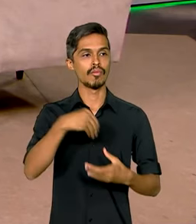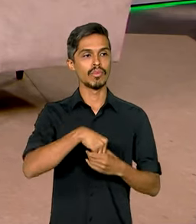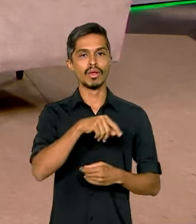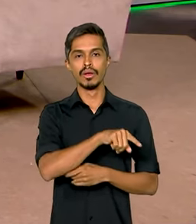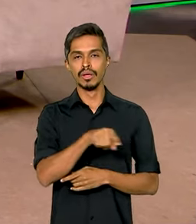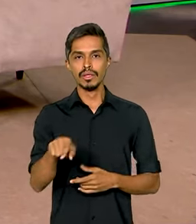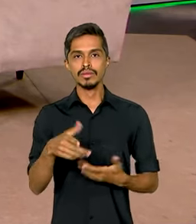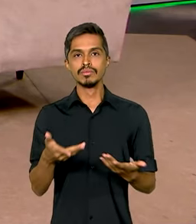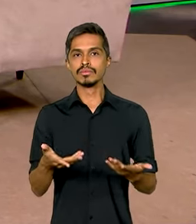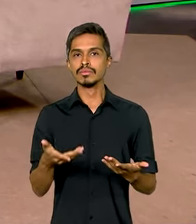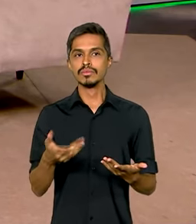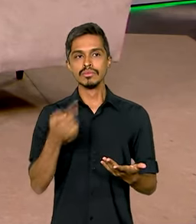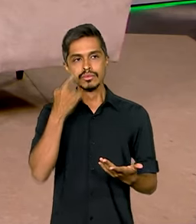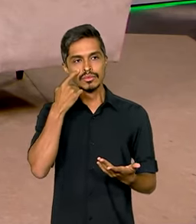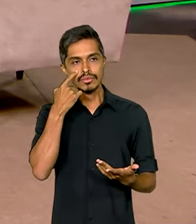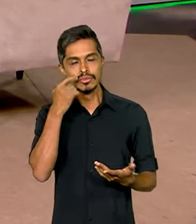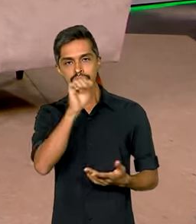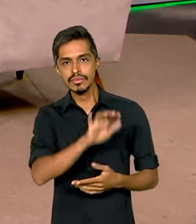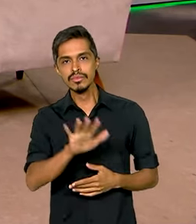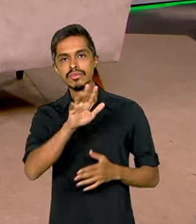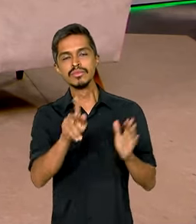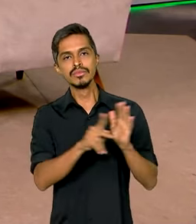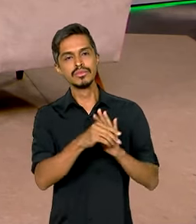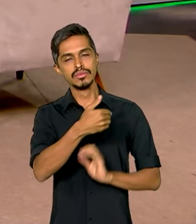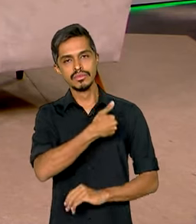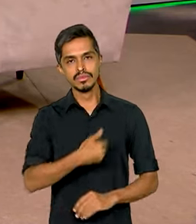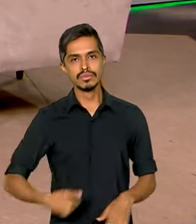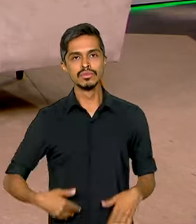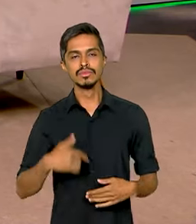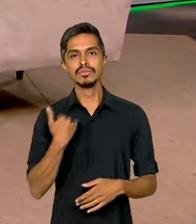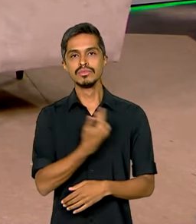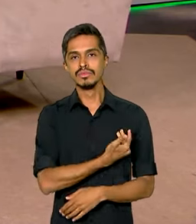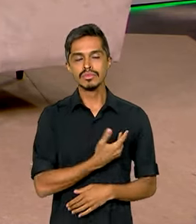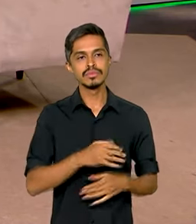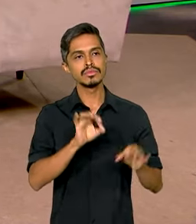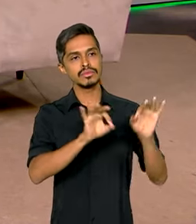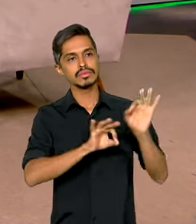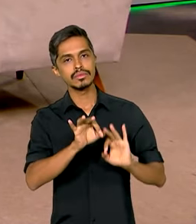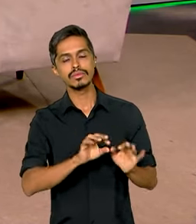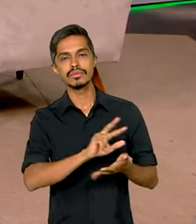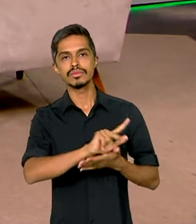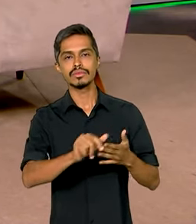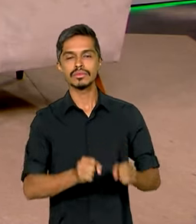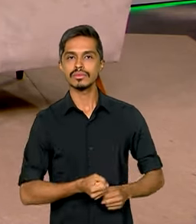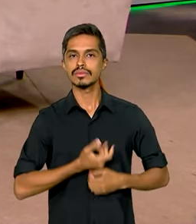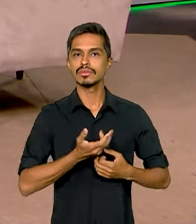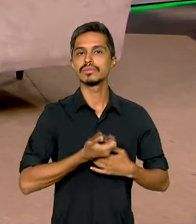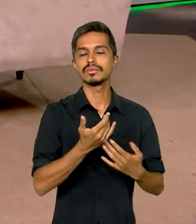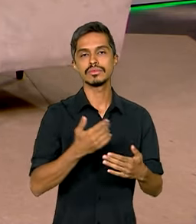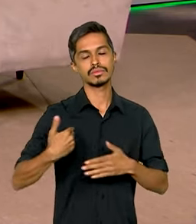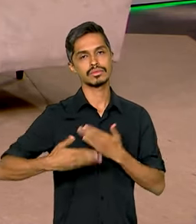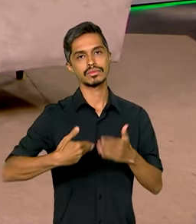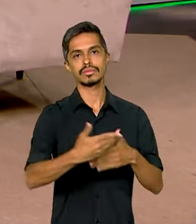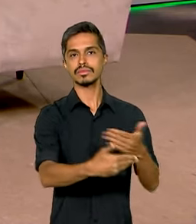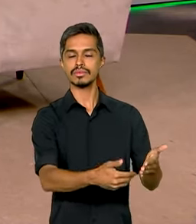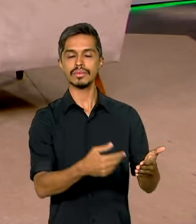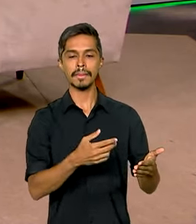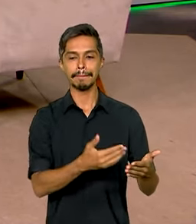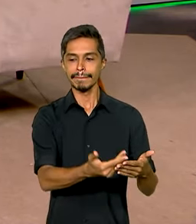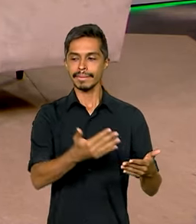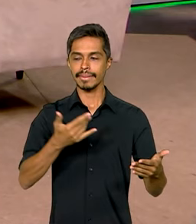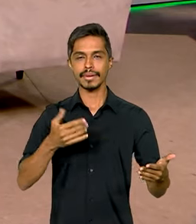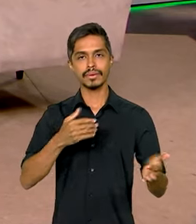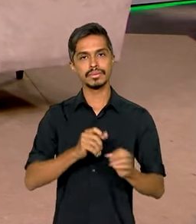visão macro do governo, estruturamos uma série de ações, de programas que estão em andamento, que vão desde a